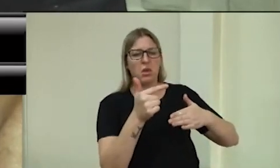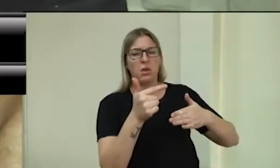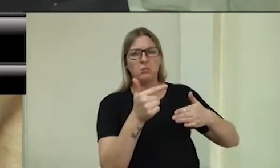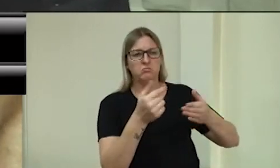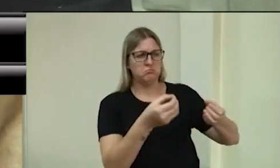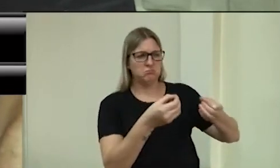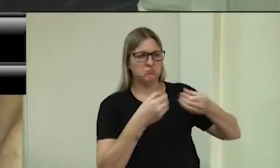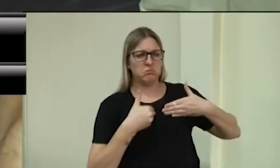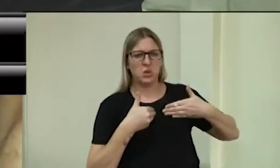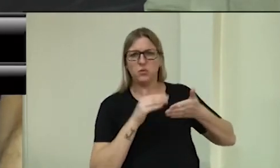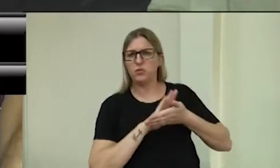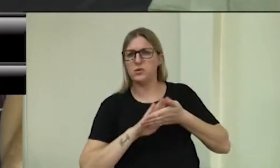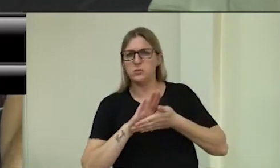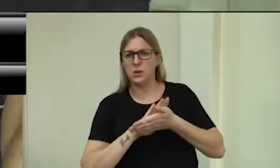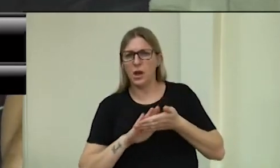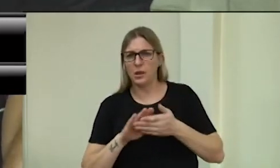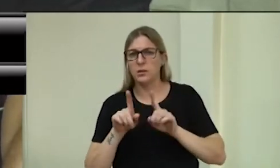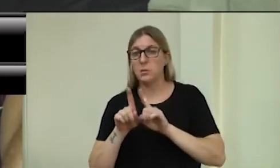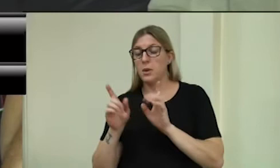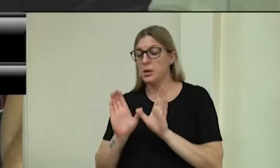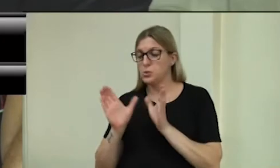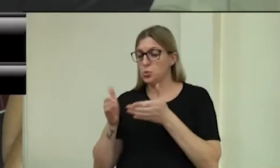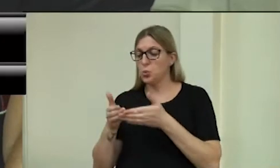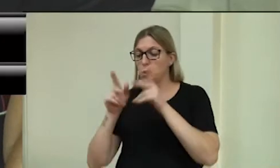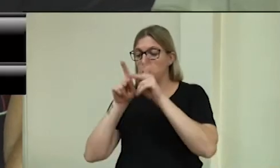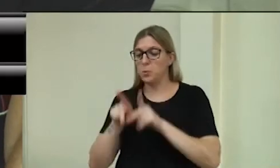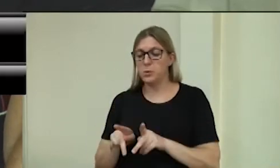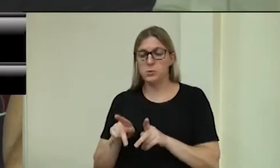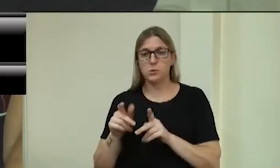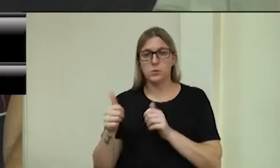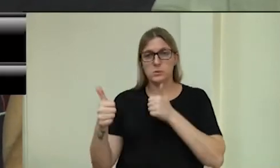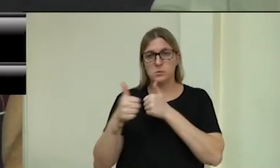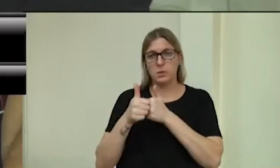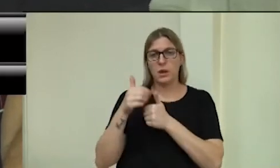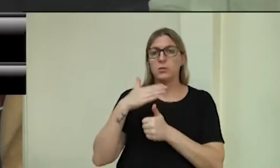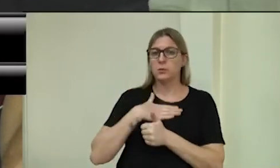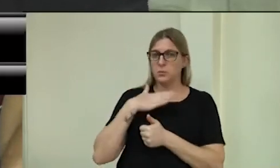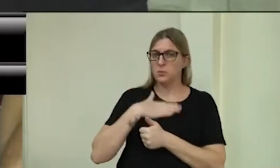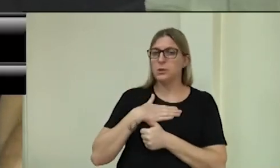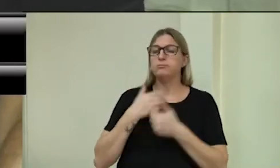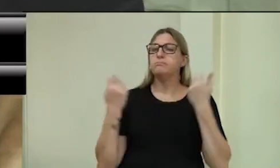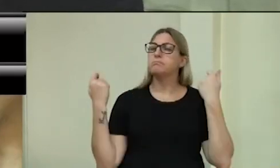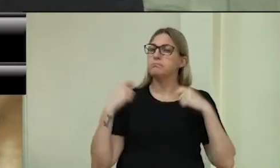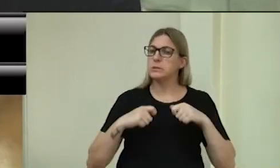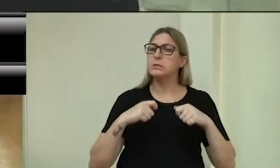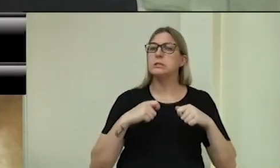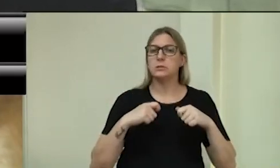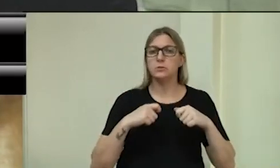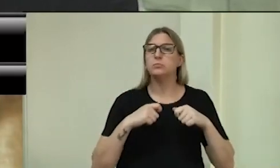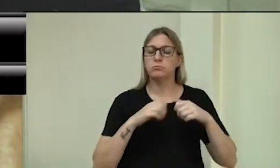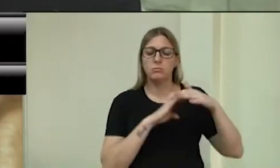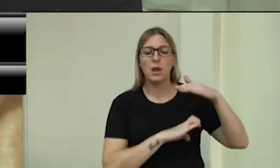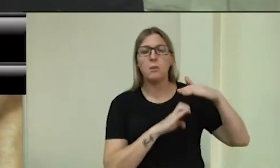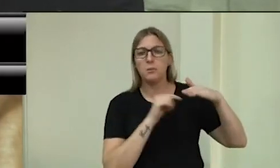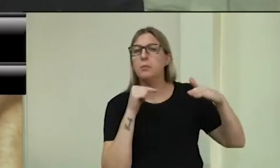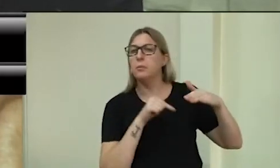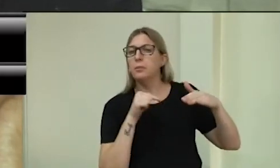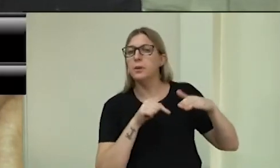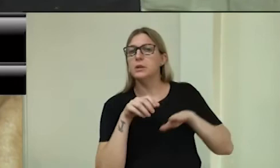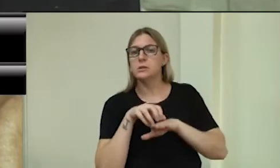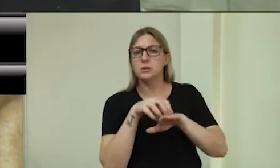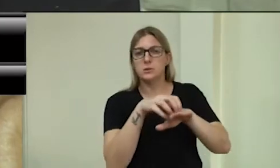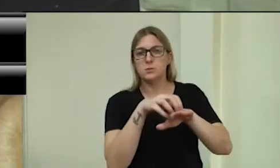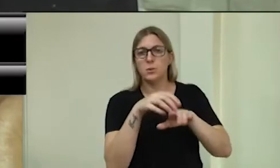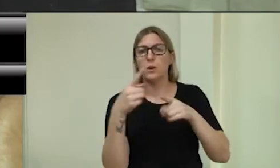pessoas muito próximas, eu tenho muitas pessoas que dependem daquilo como meio de transporte. E uma vez encerrado aquilo ali, eu duvido achar outra empresa